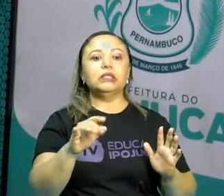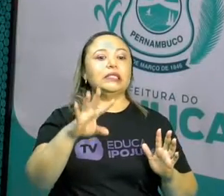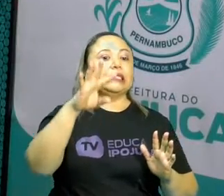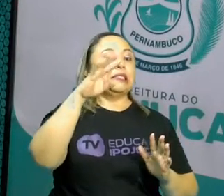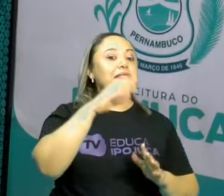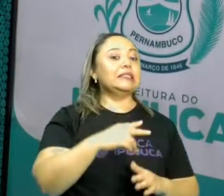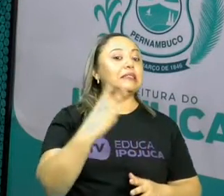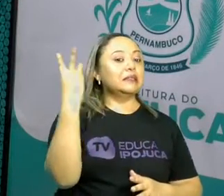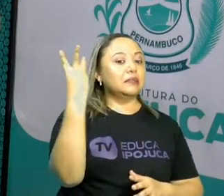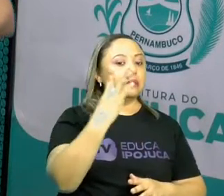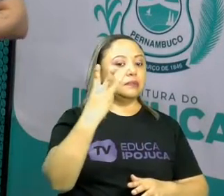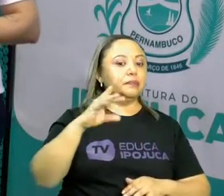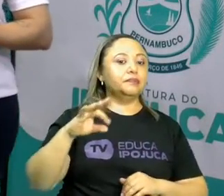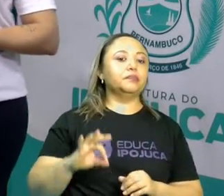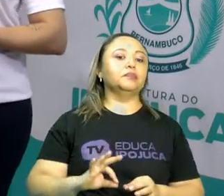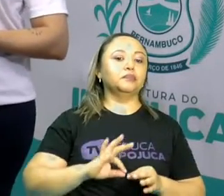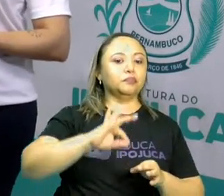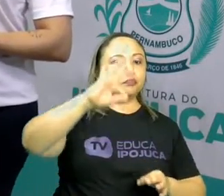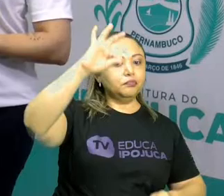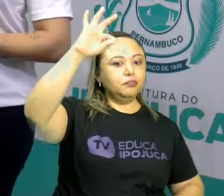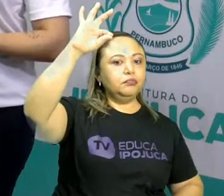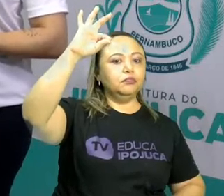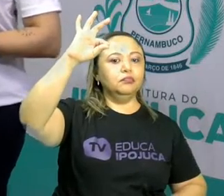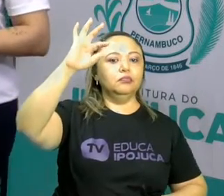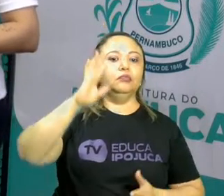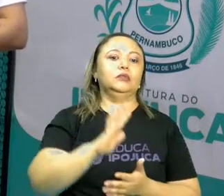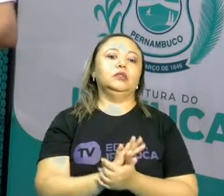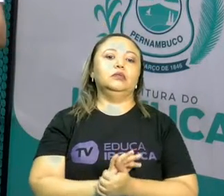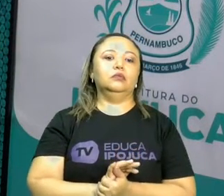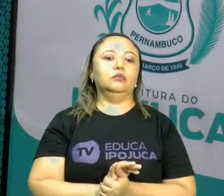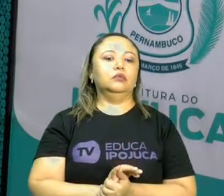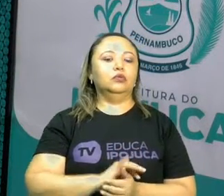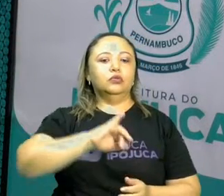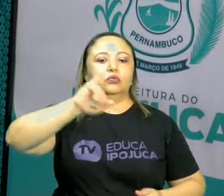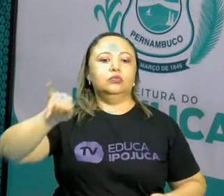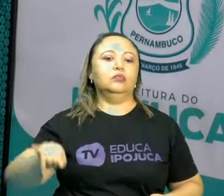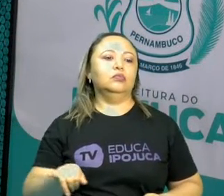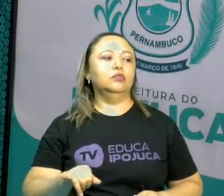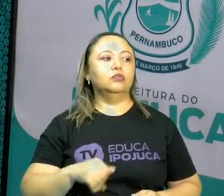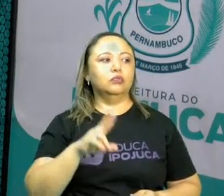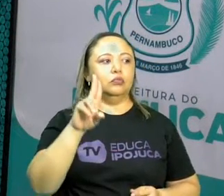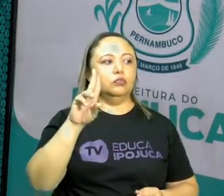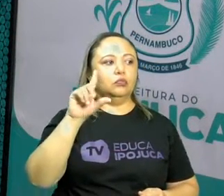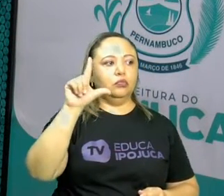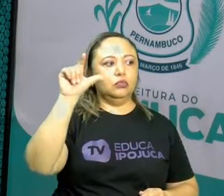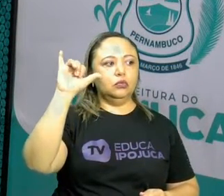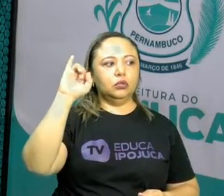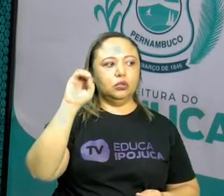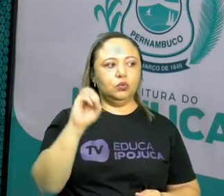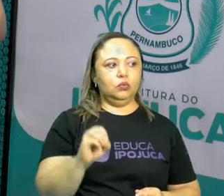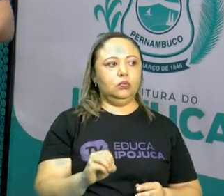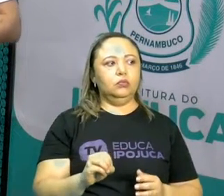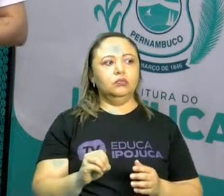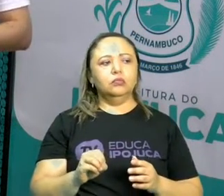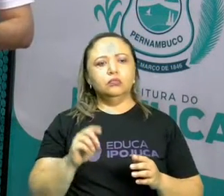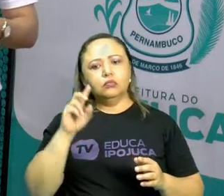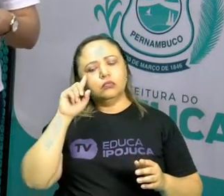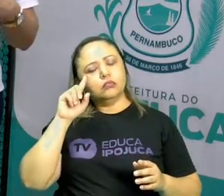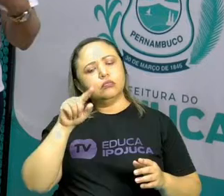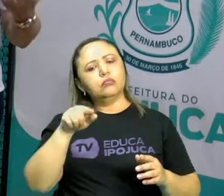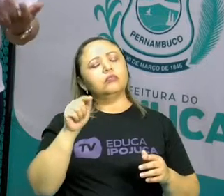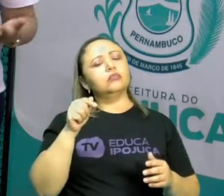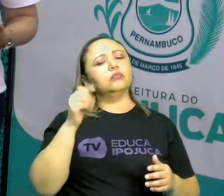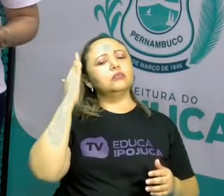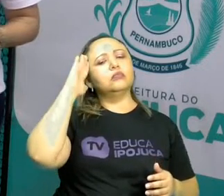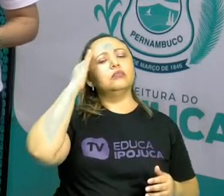E aí? Essa charge lembrou algum outro texto a você? Que outro texto veio à